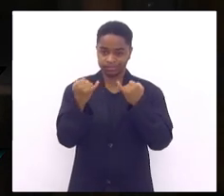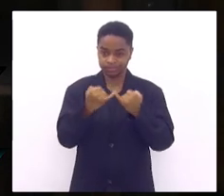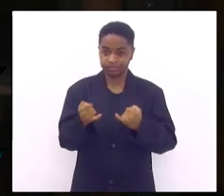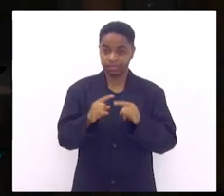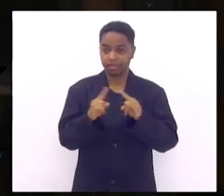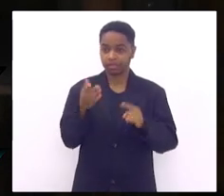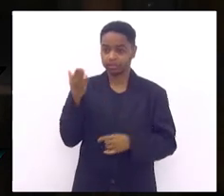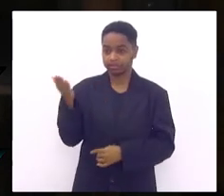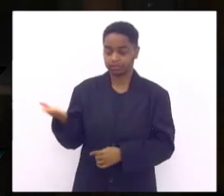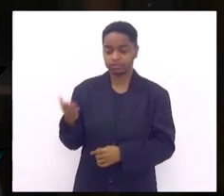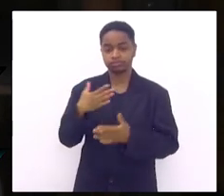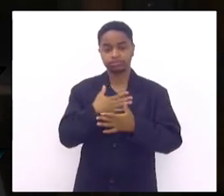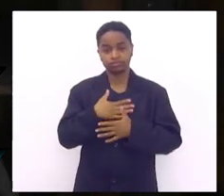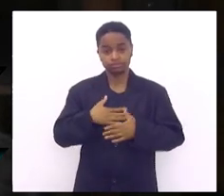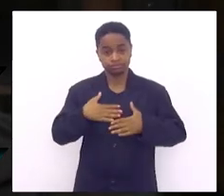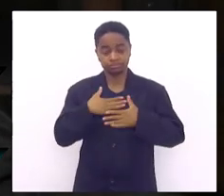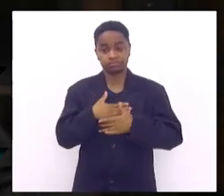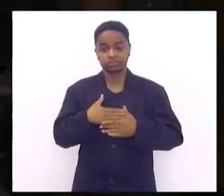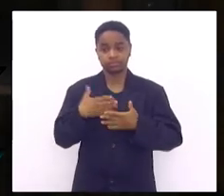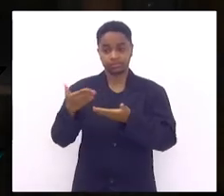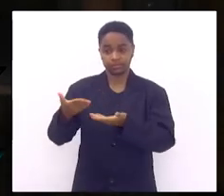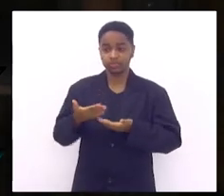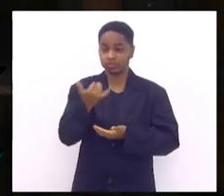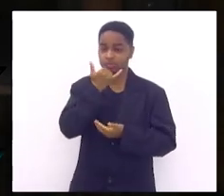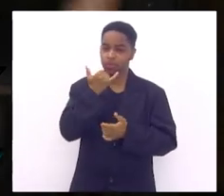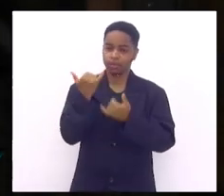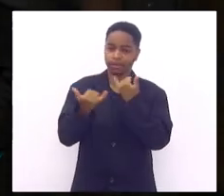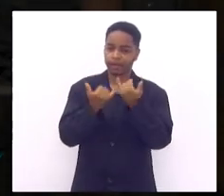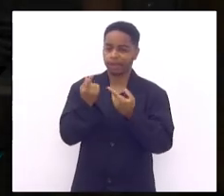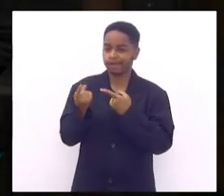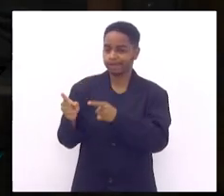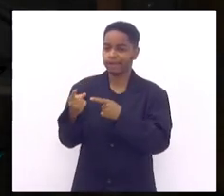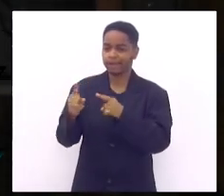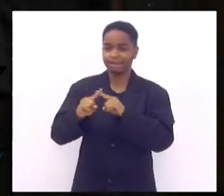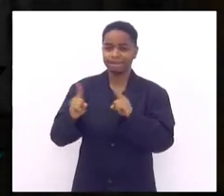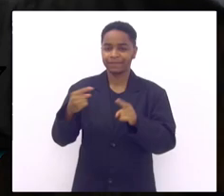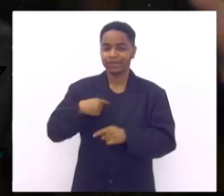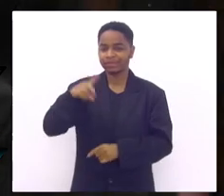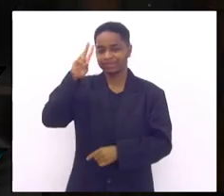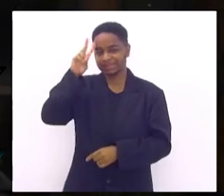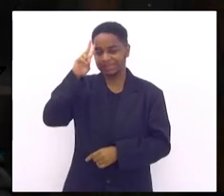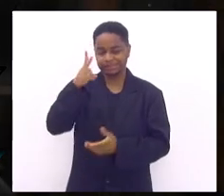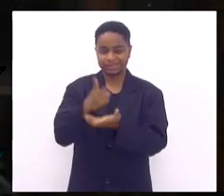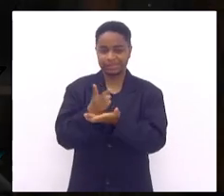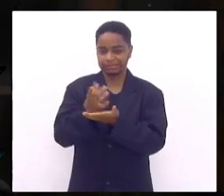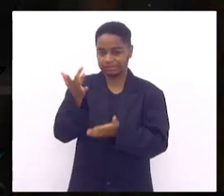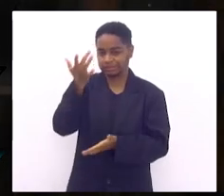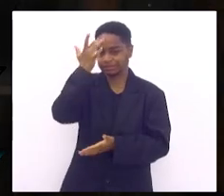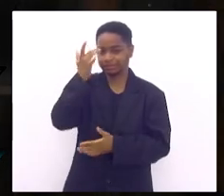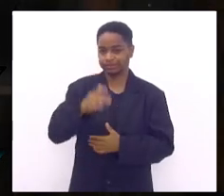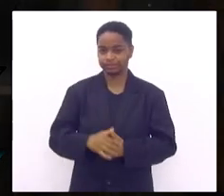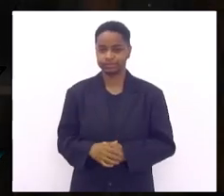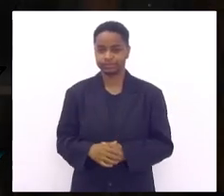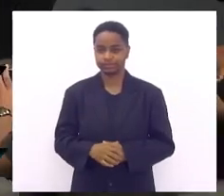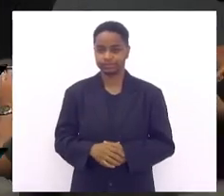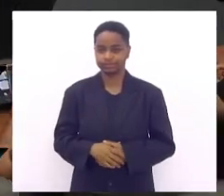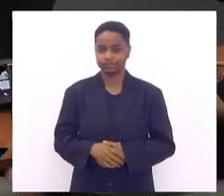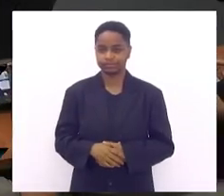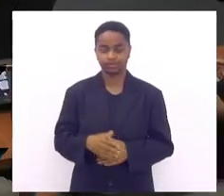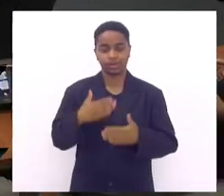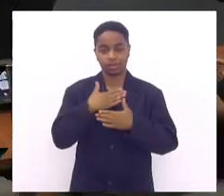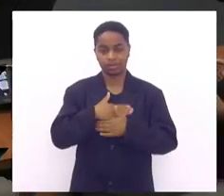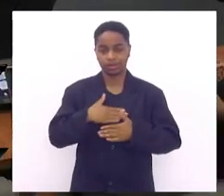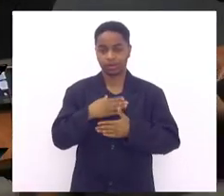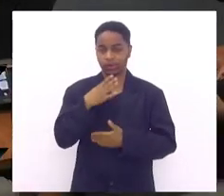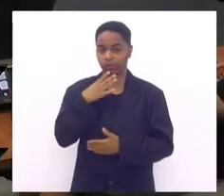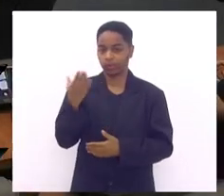doutor que é uma honra estar recebendo desculpa a brincadeira mas é que não sai da minha cabeça isso é um prazer enorme